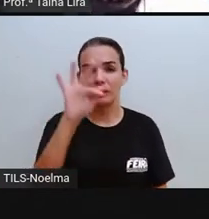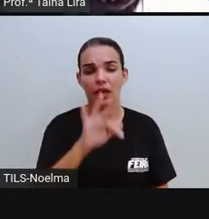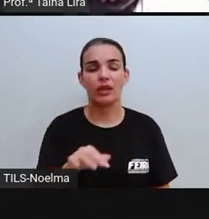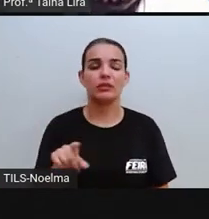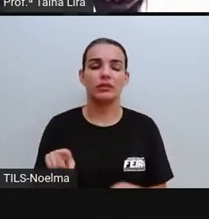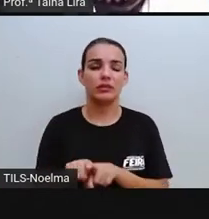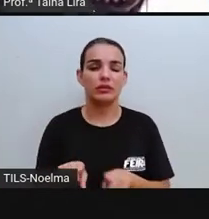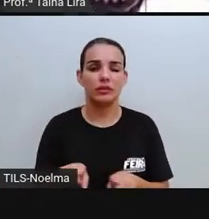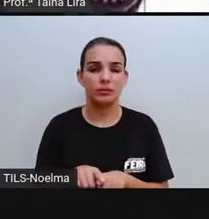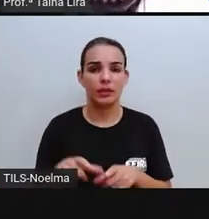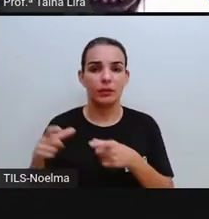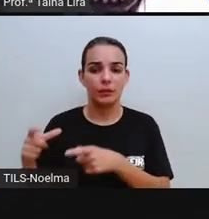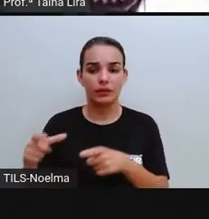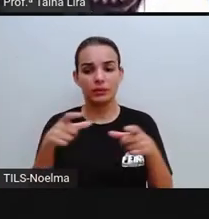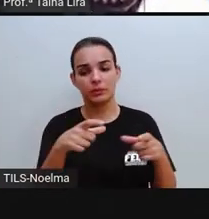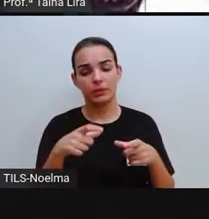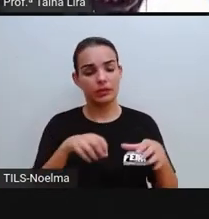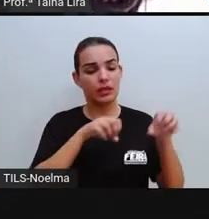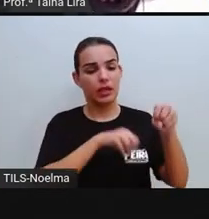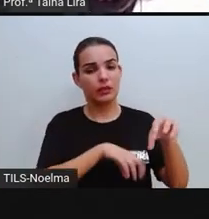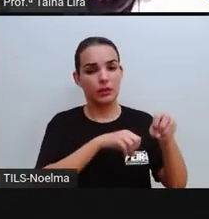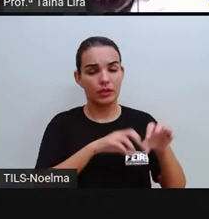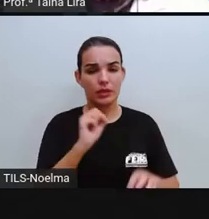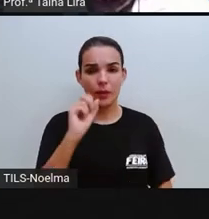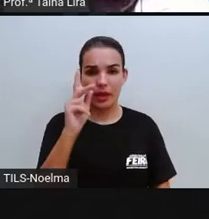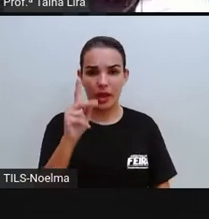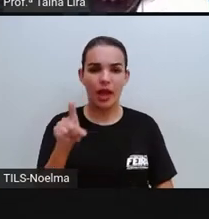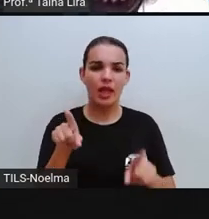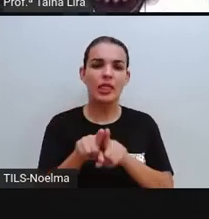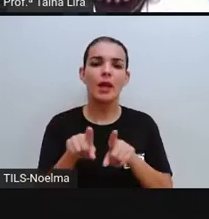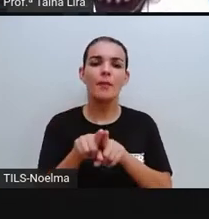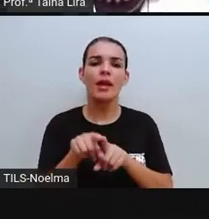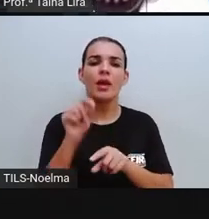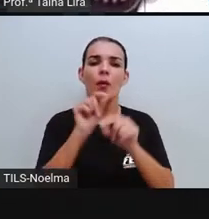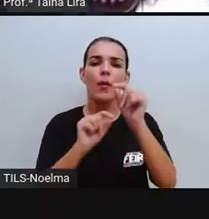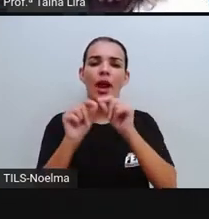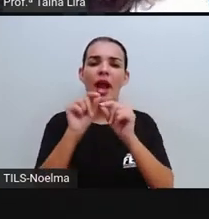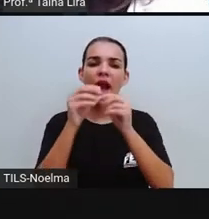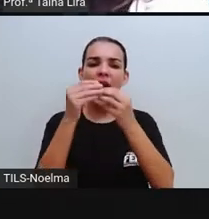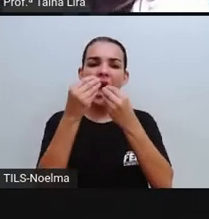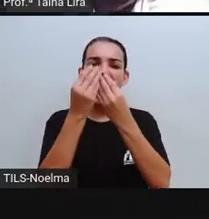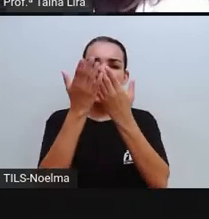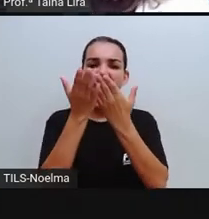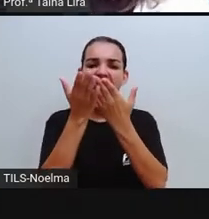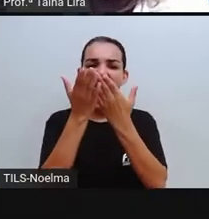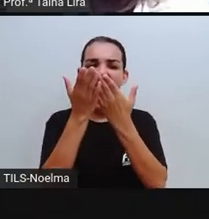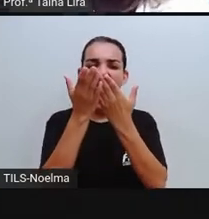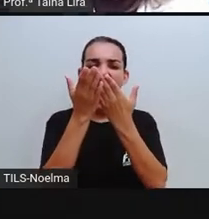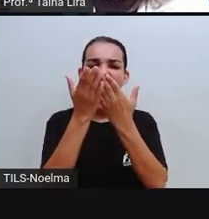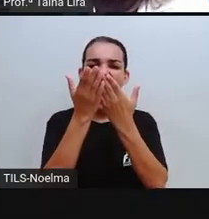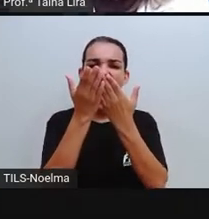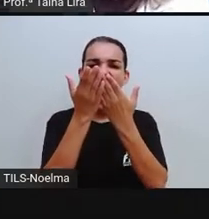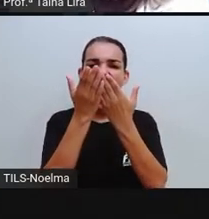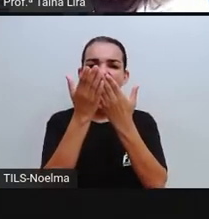Também é espaço aí de educação, tá? E existem espaços aí que oferecem lazer. É o exemplo, por exemplo, do